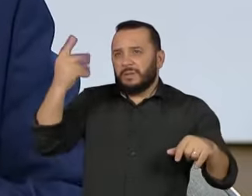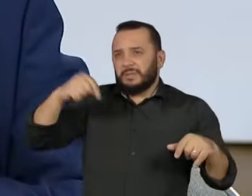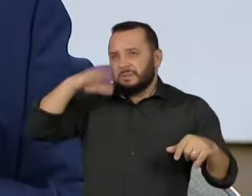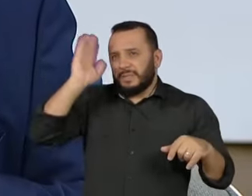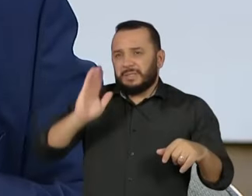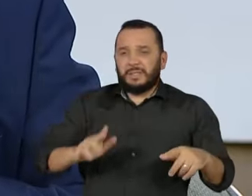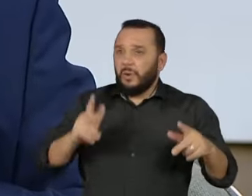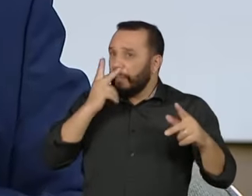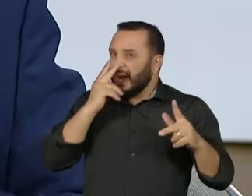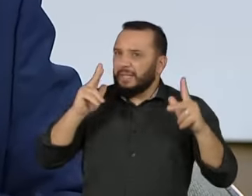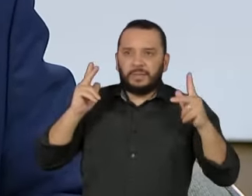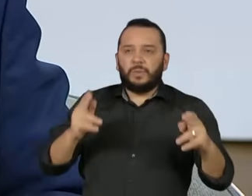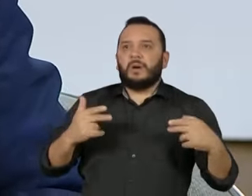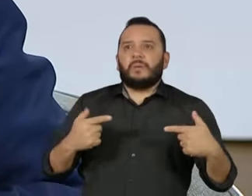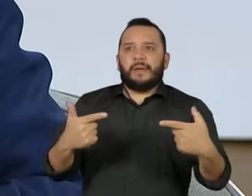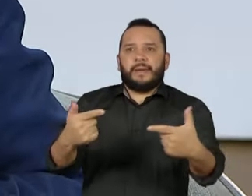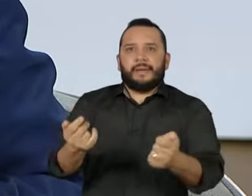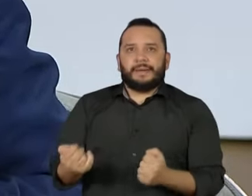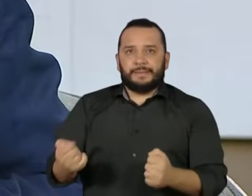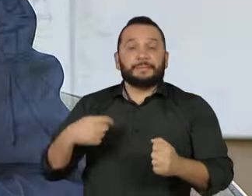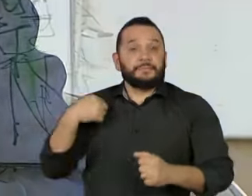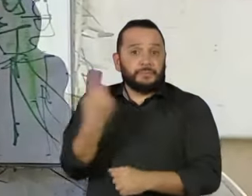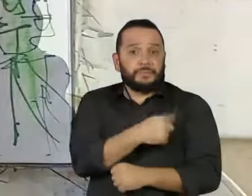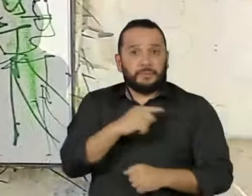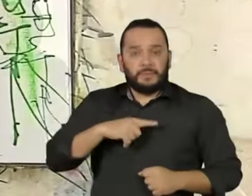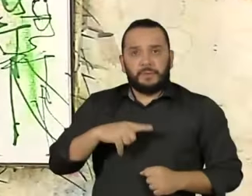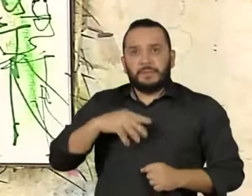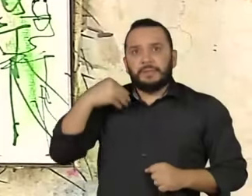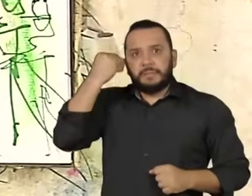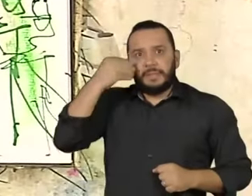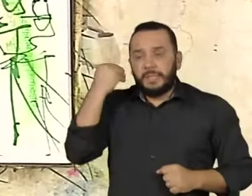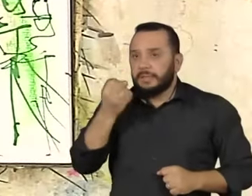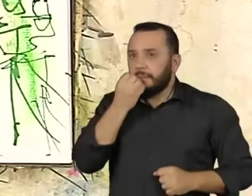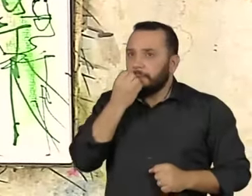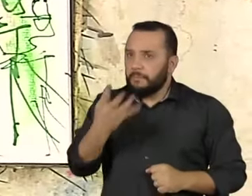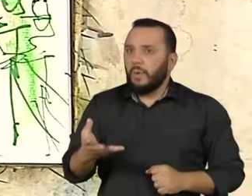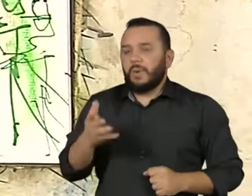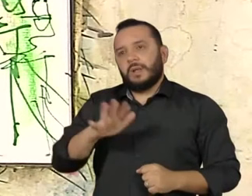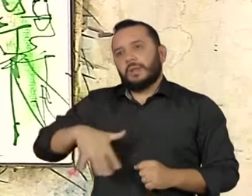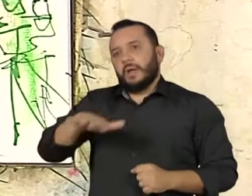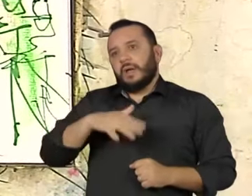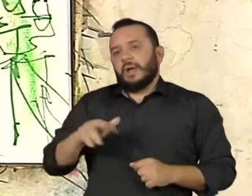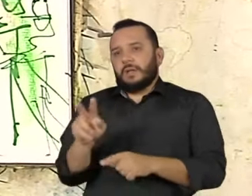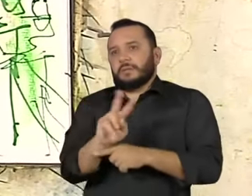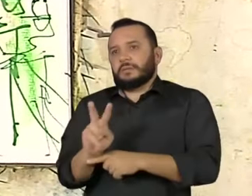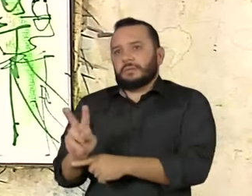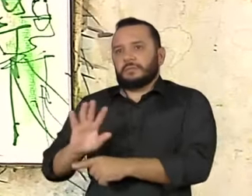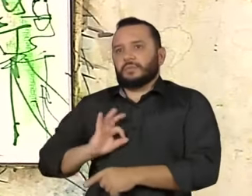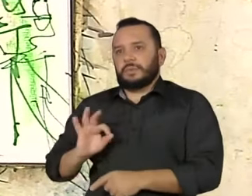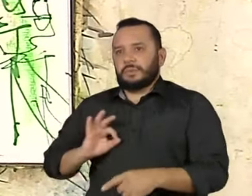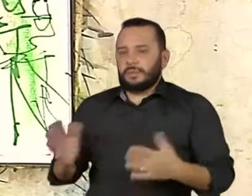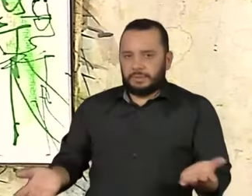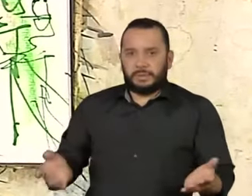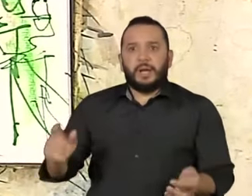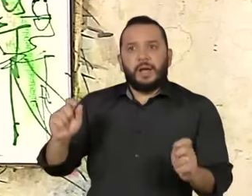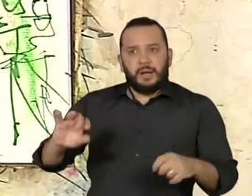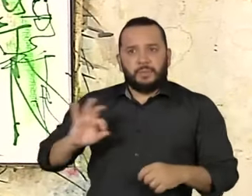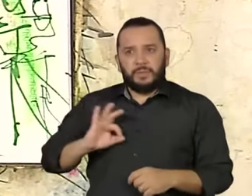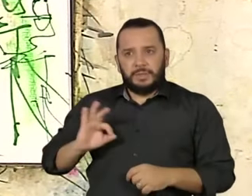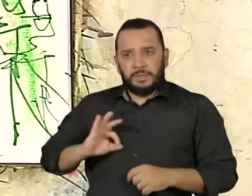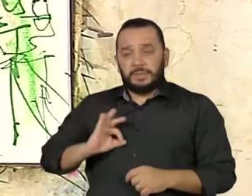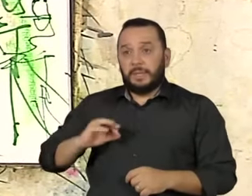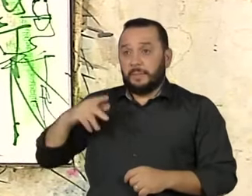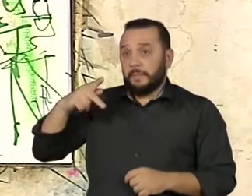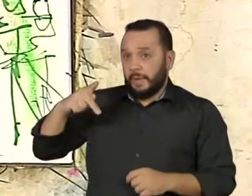nós temos experiências bem sucedidas na área de segurança pública, sabe? Mobilizando polícia militar, polícia